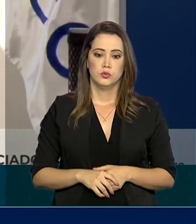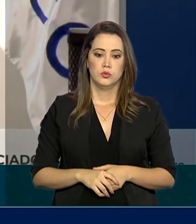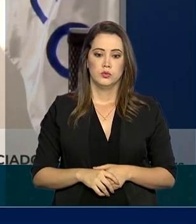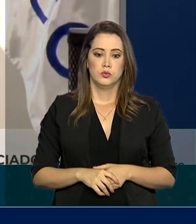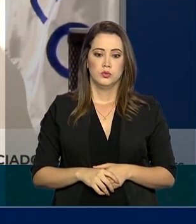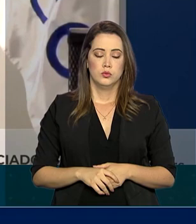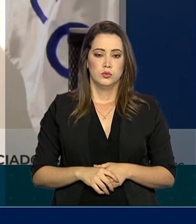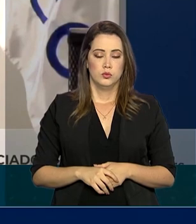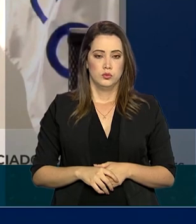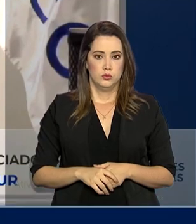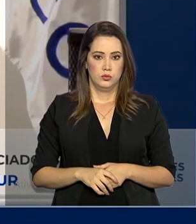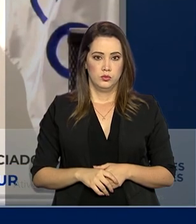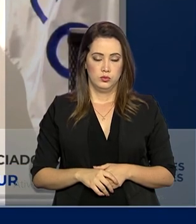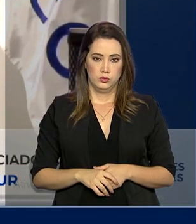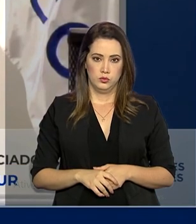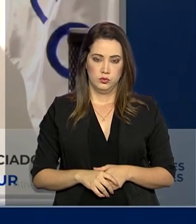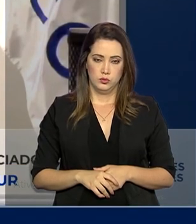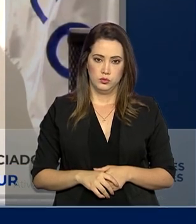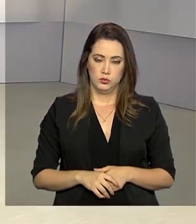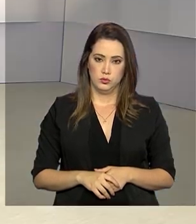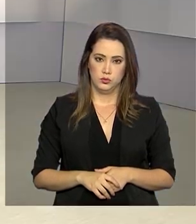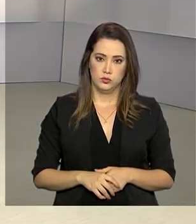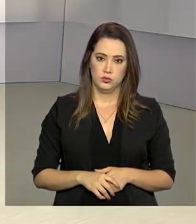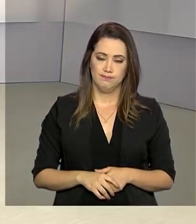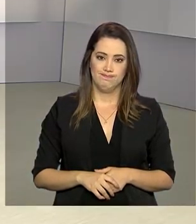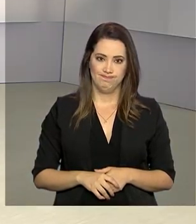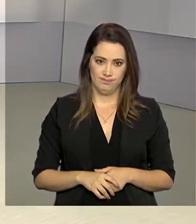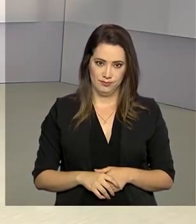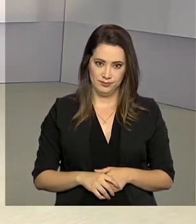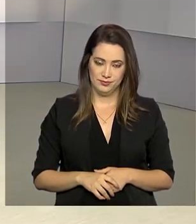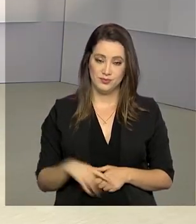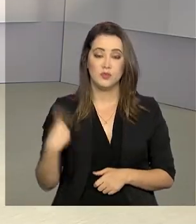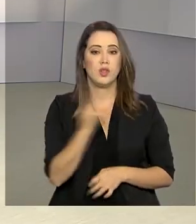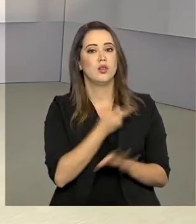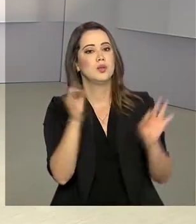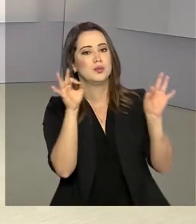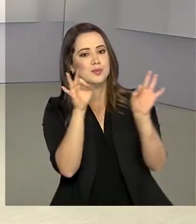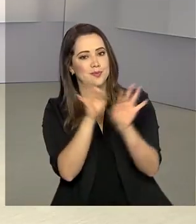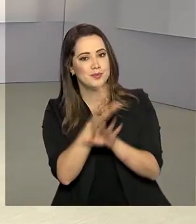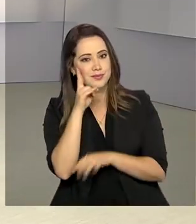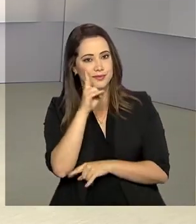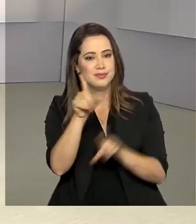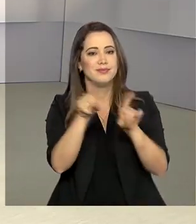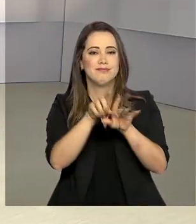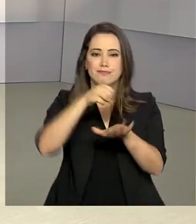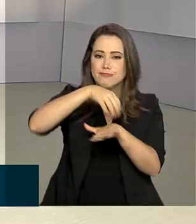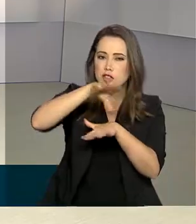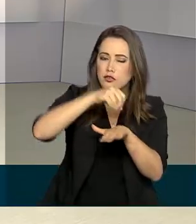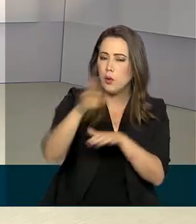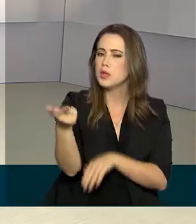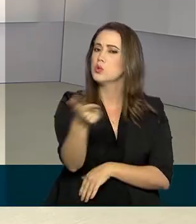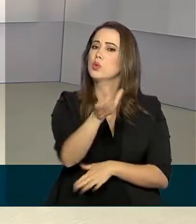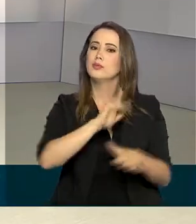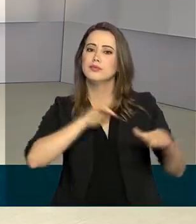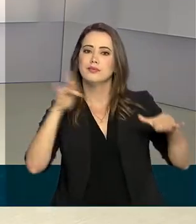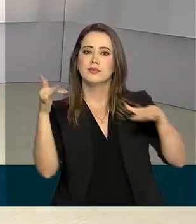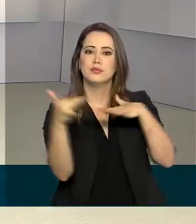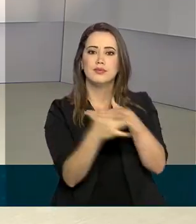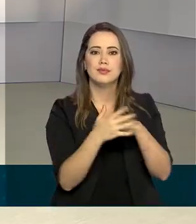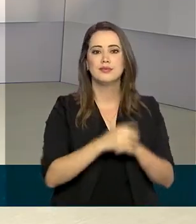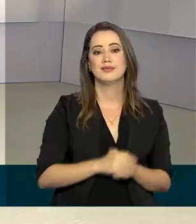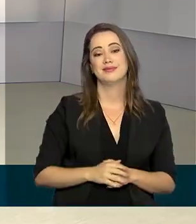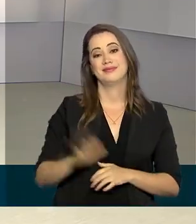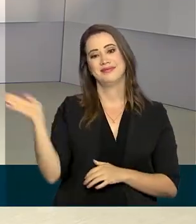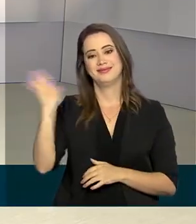de terminar o que começou. E nós ficamos por aqui. Acompanhe outras notícias em nossas redes